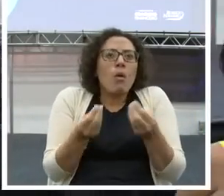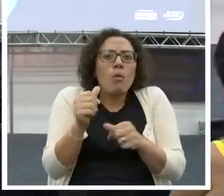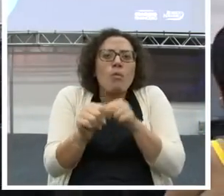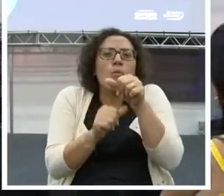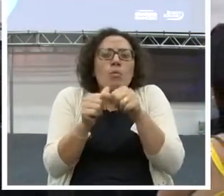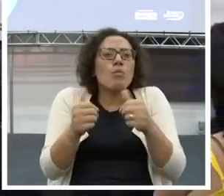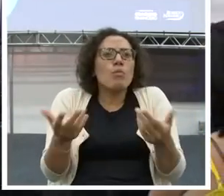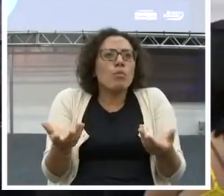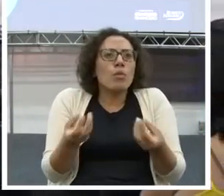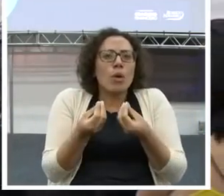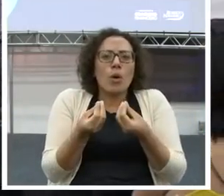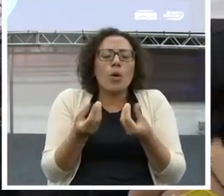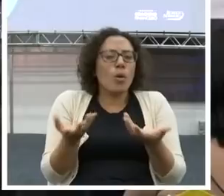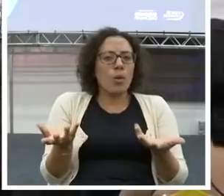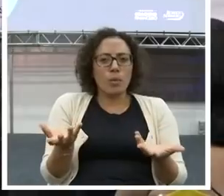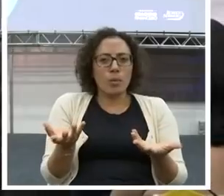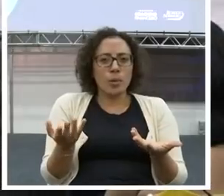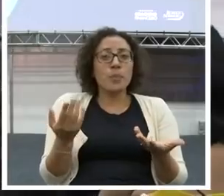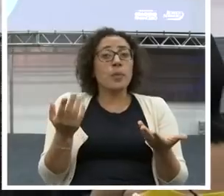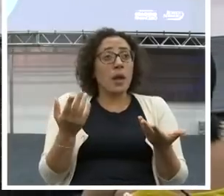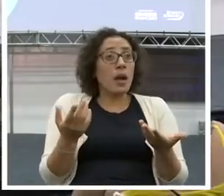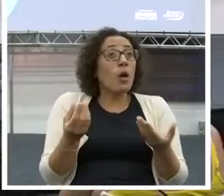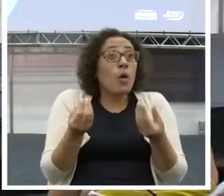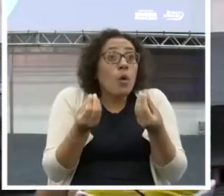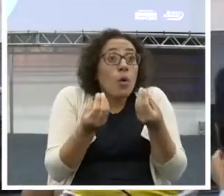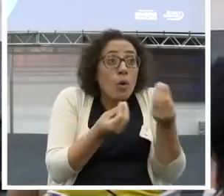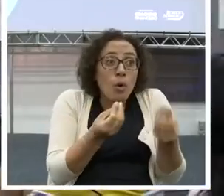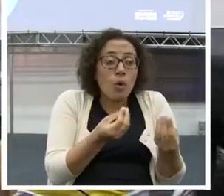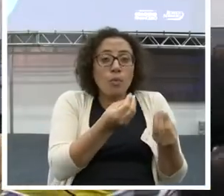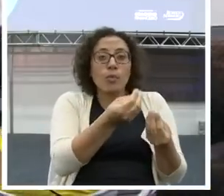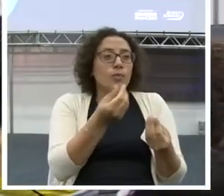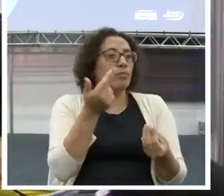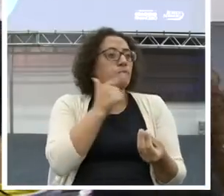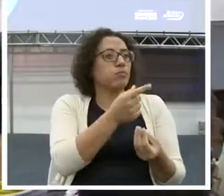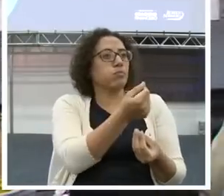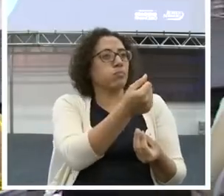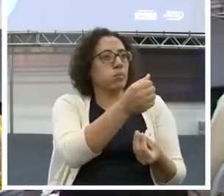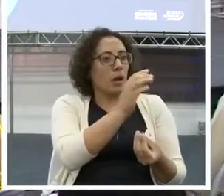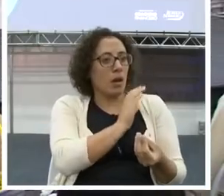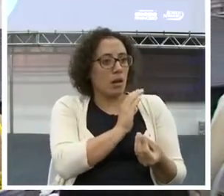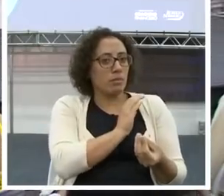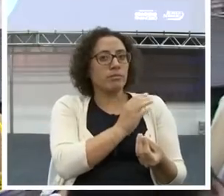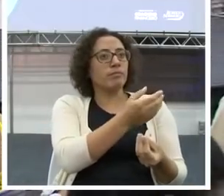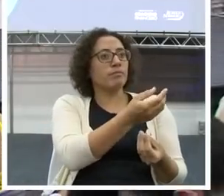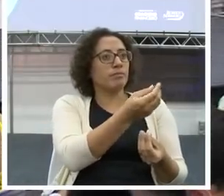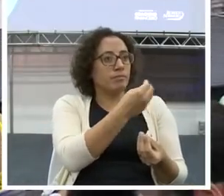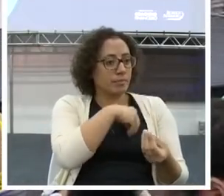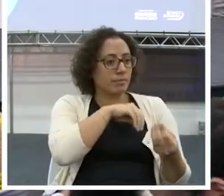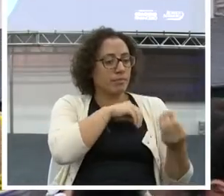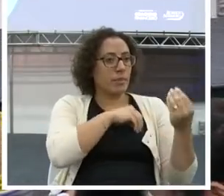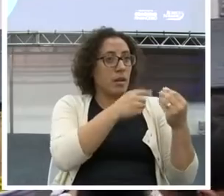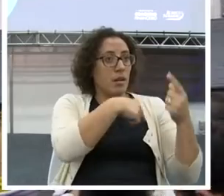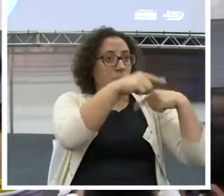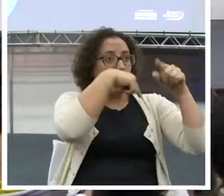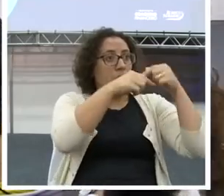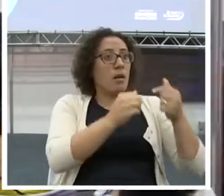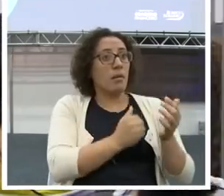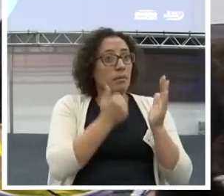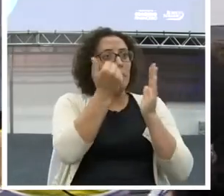dinheiro. E a forma de ganhar dinheiro é o que vai suportar todo o nosso sistema financeiro.